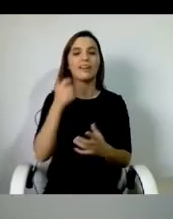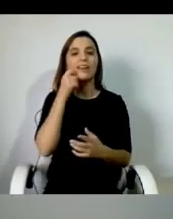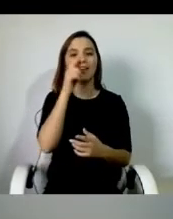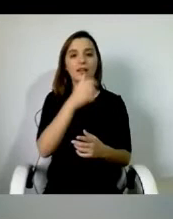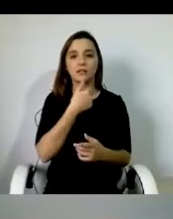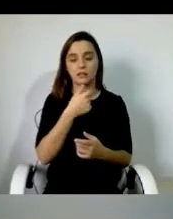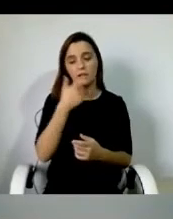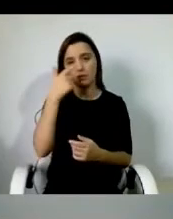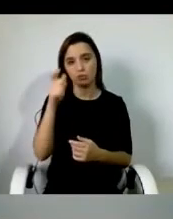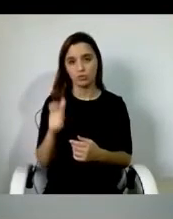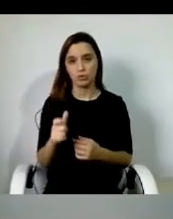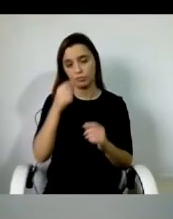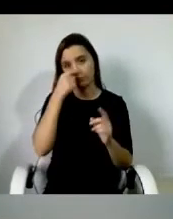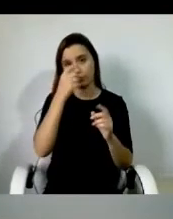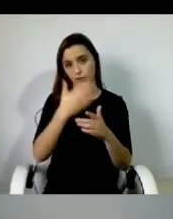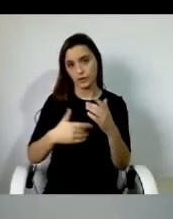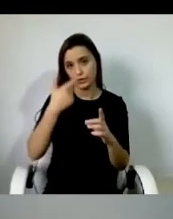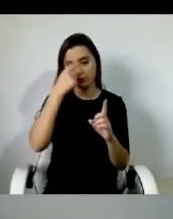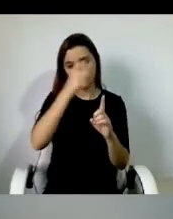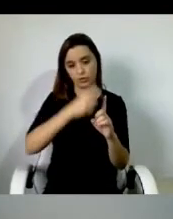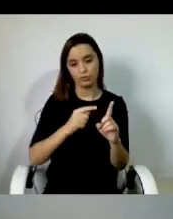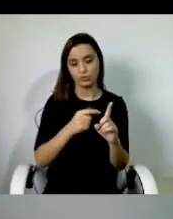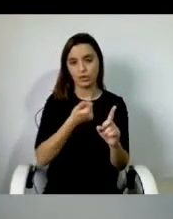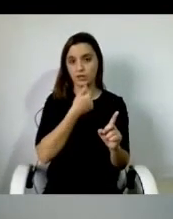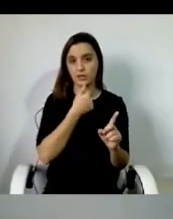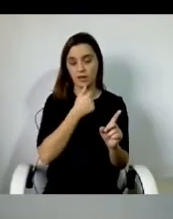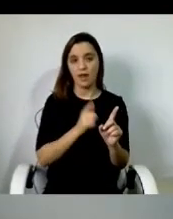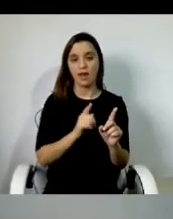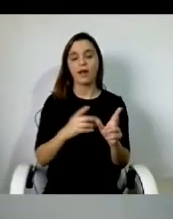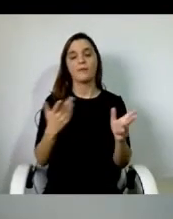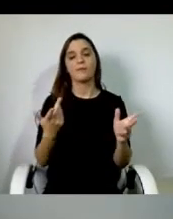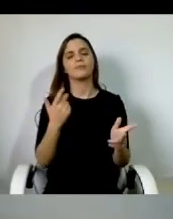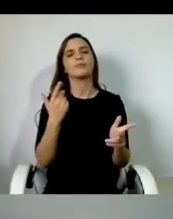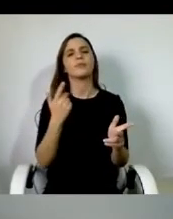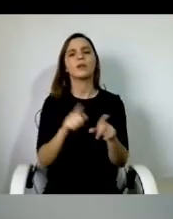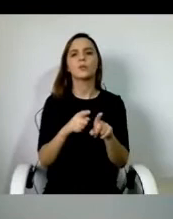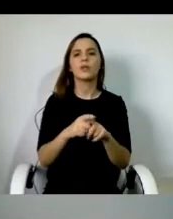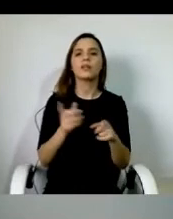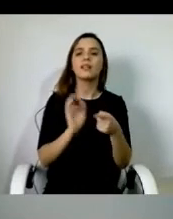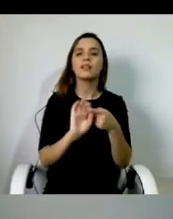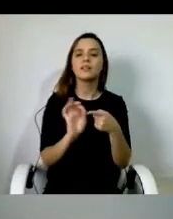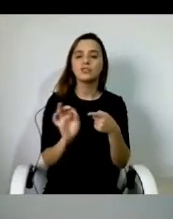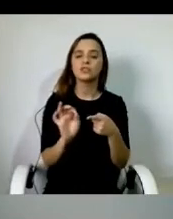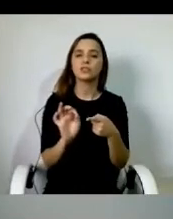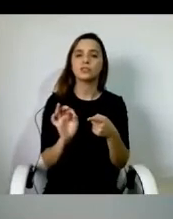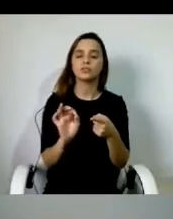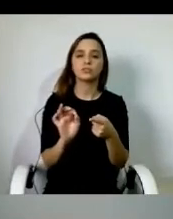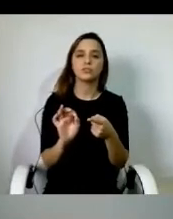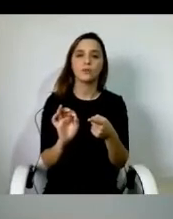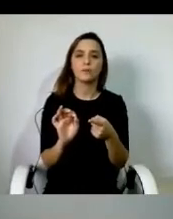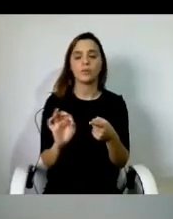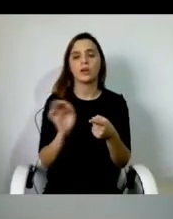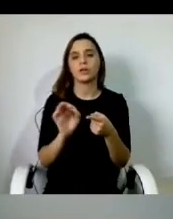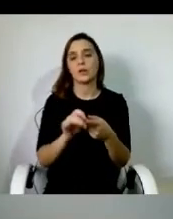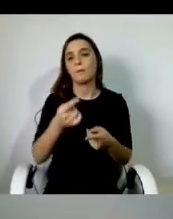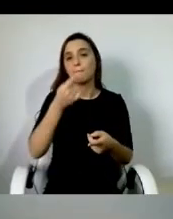nós definia quais eram as características que preferia